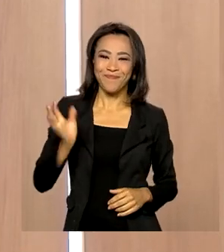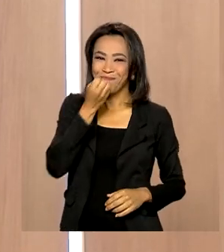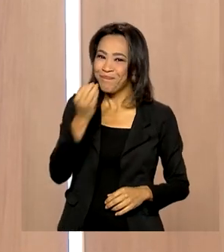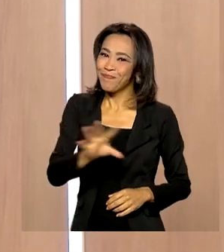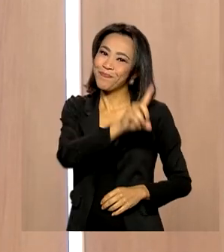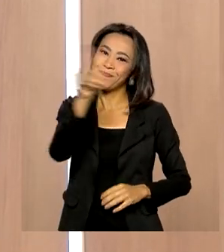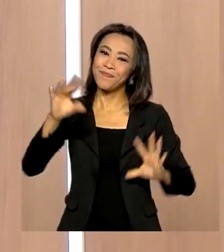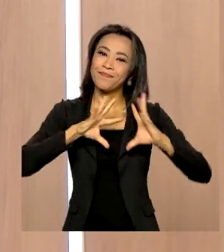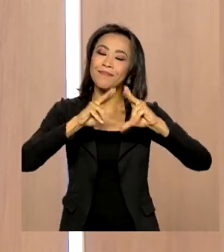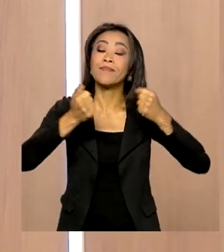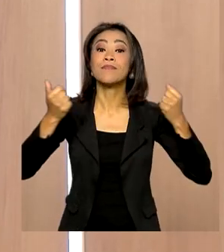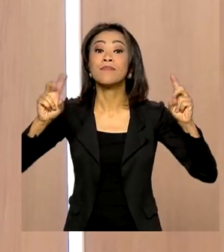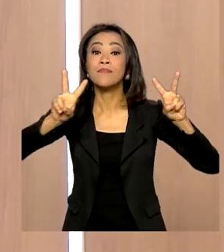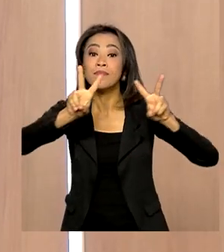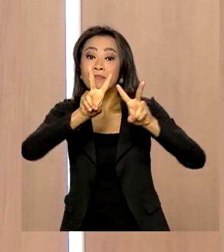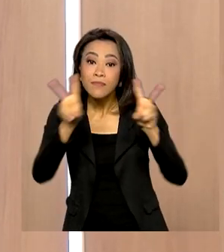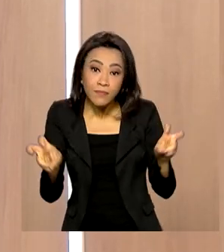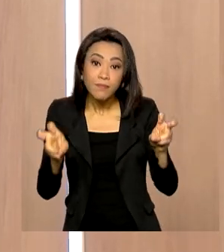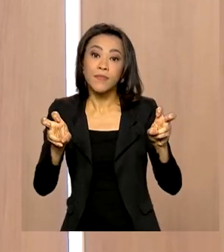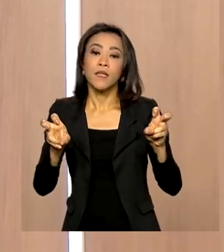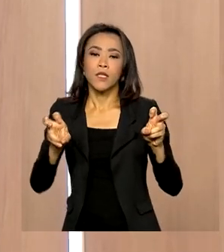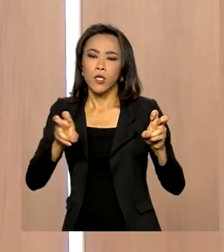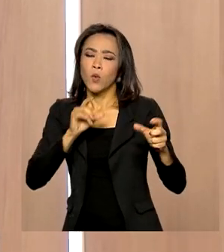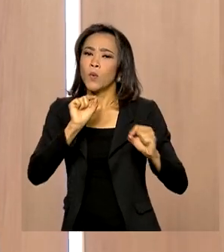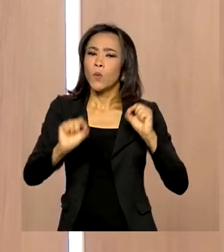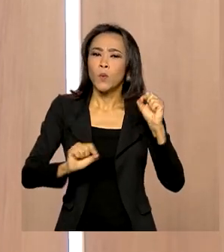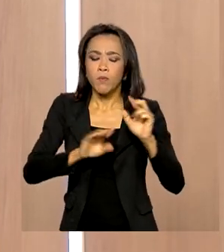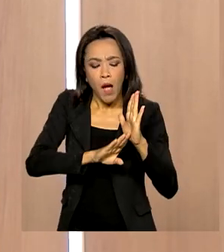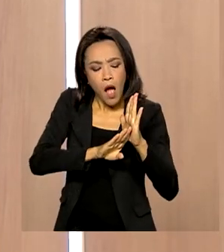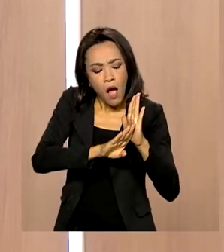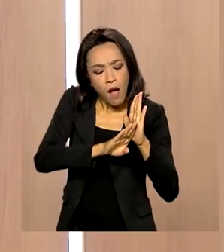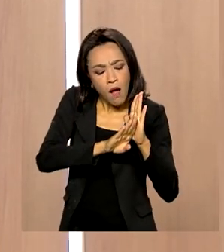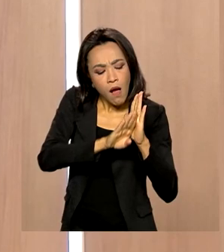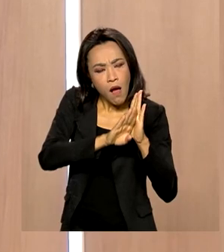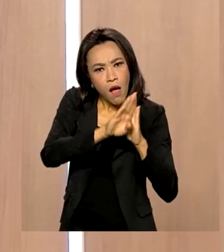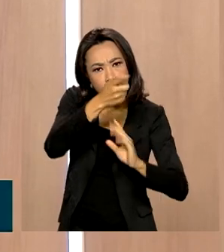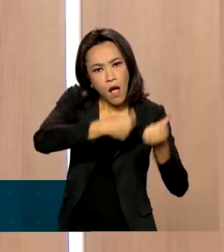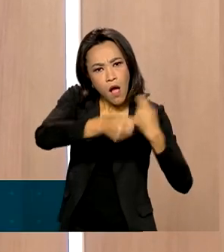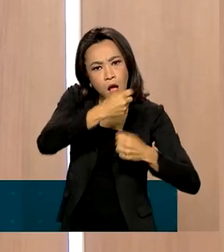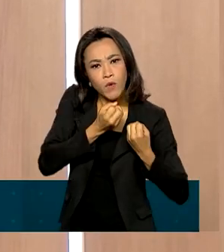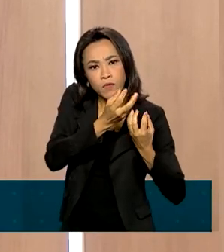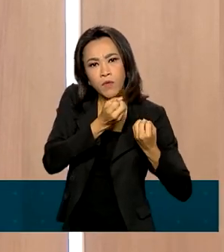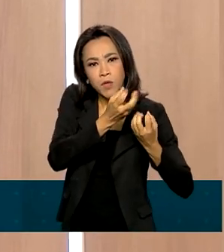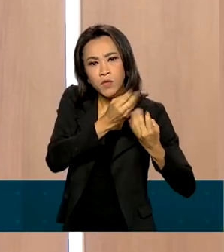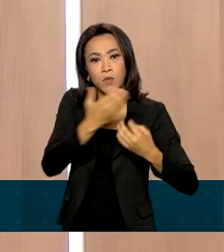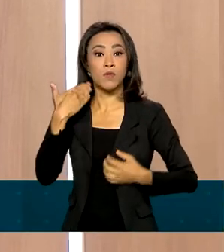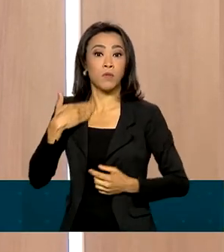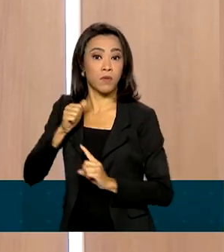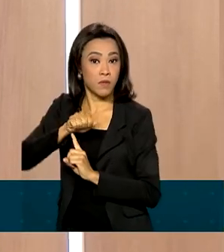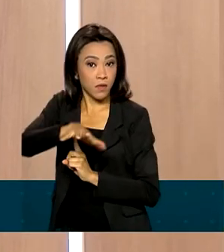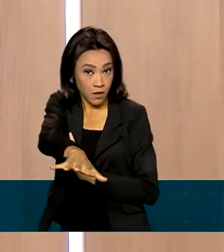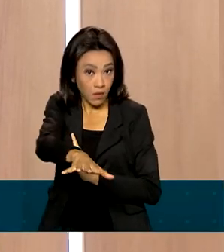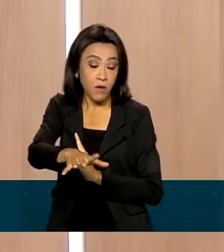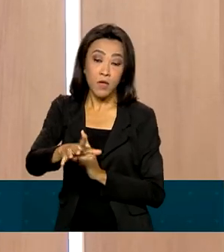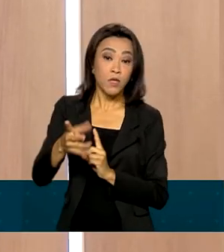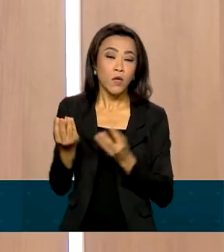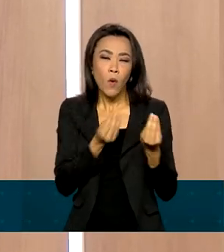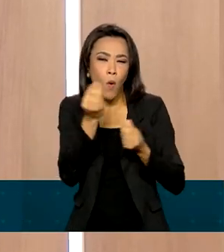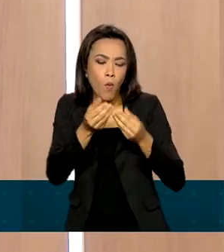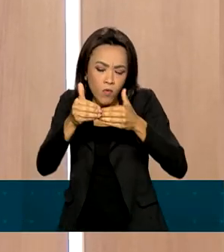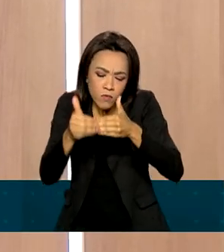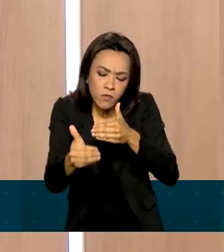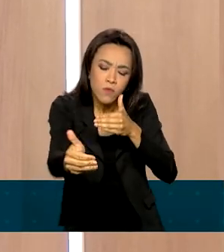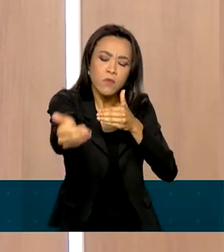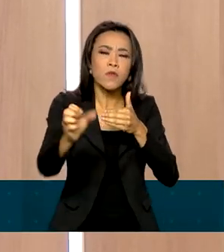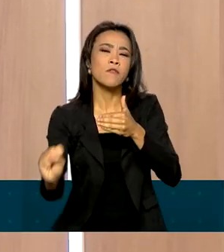a todos. O nosso tema de hoje é o crescimento econômico com os resultados que saíram do Banco Central e também as expectativas em relação à inflação